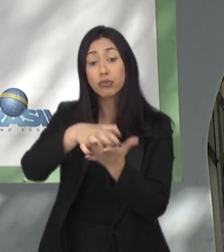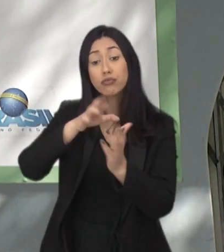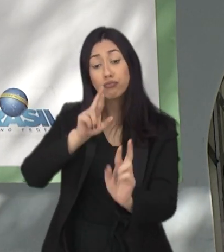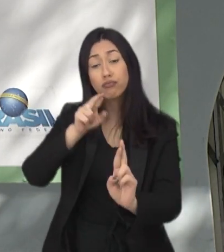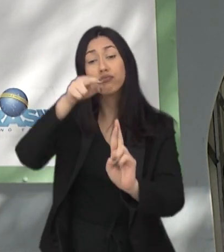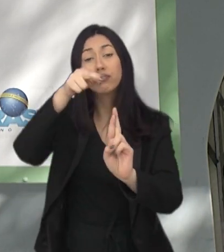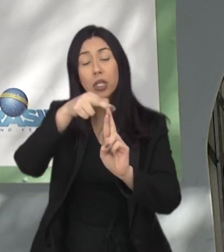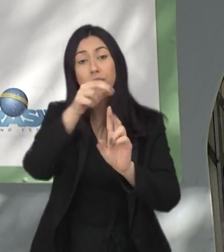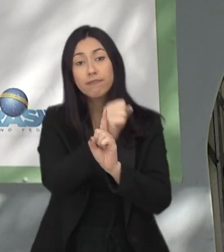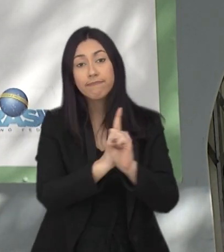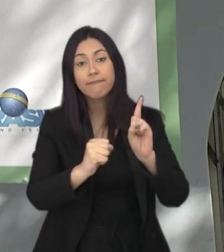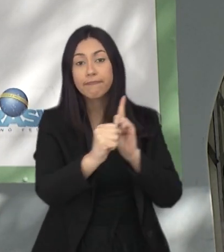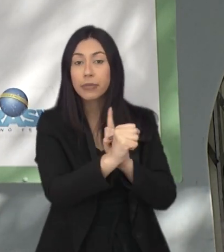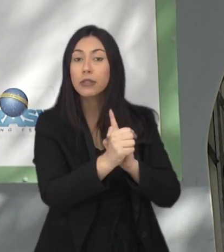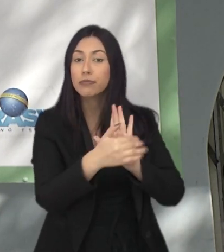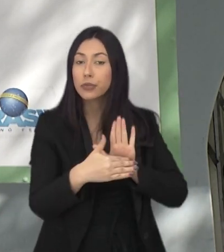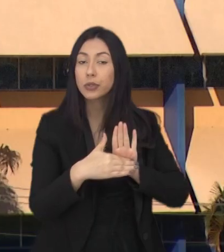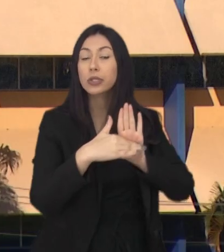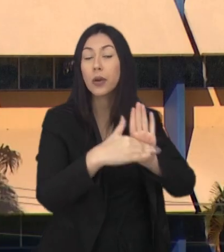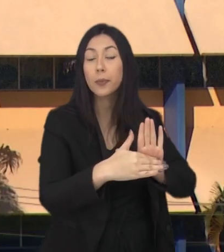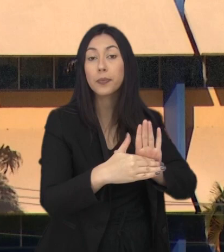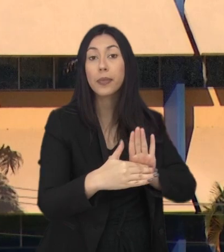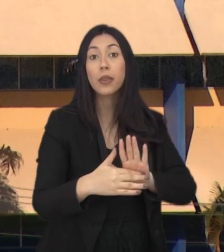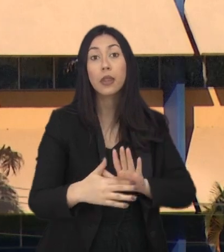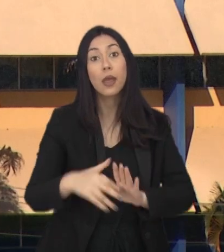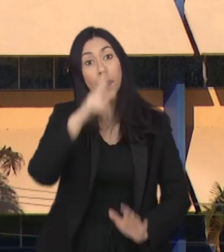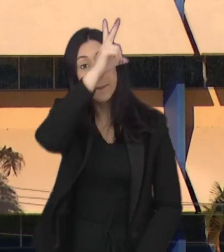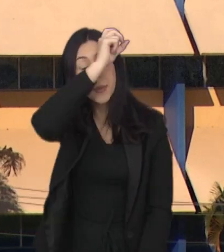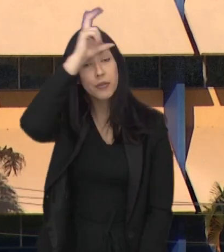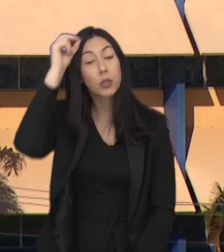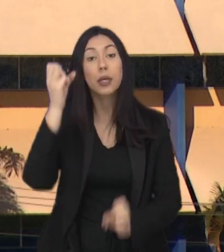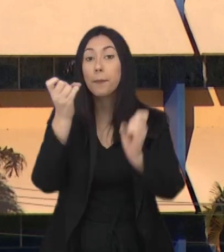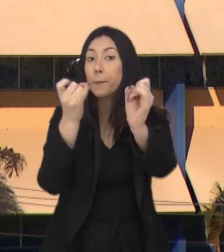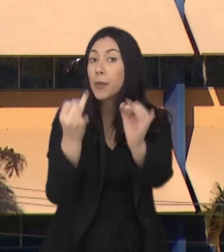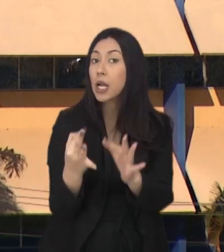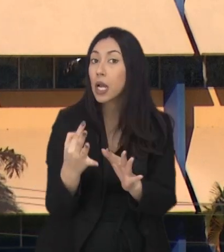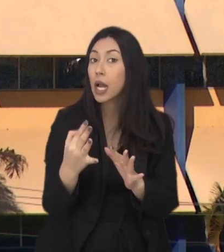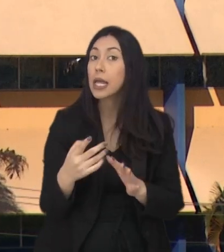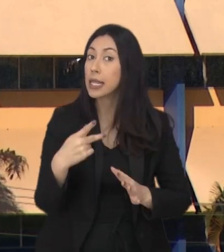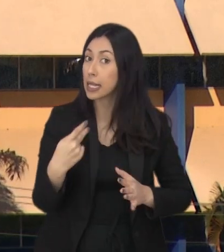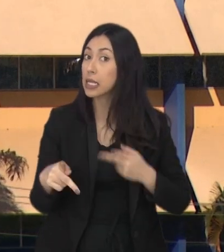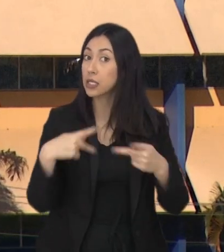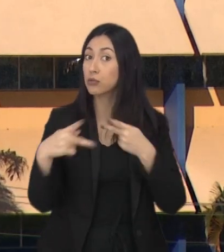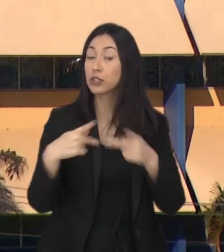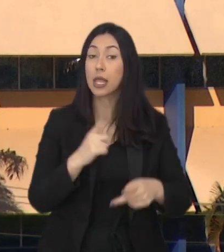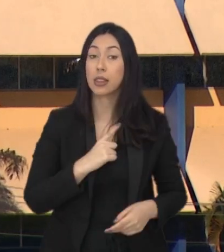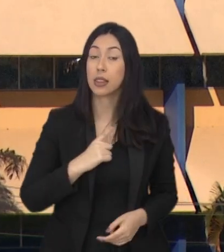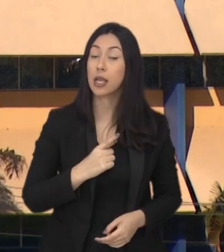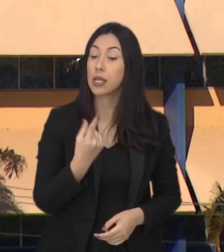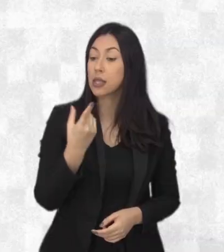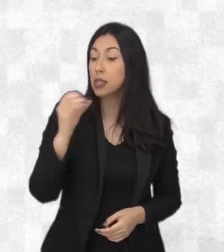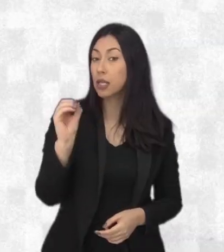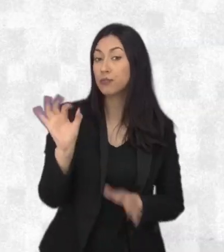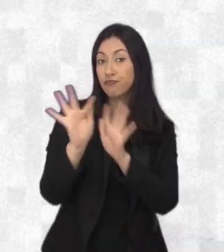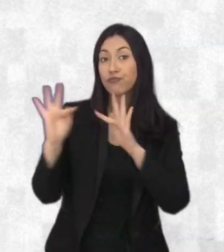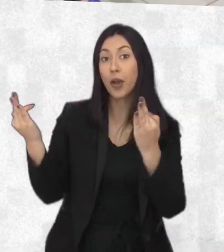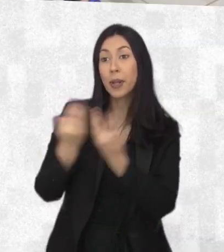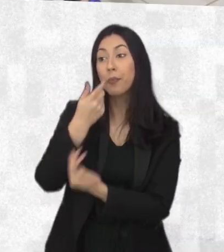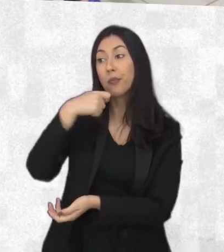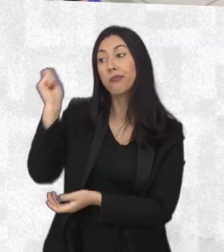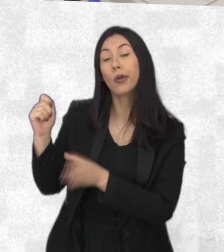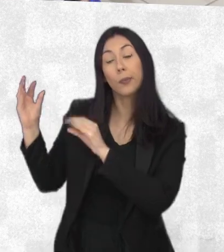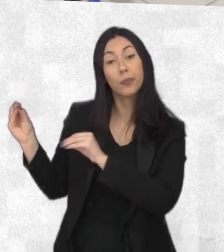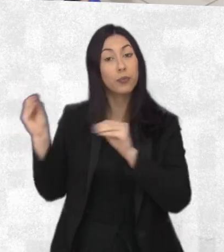de Referência de Assistência Social. Segundo a Prefeitura, a cidade recebeu 10 famílias vindas da Ucrânia. Todas